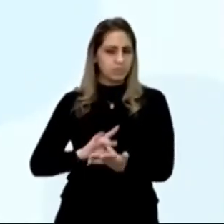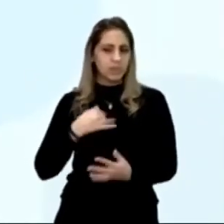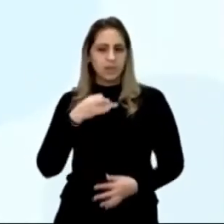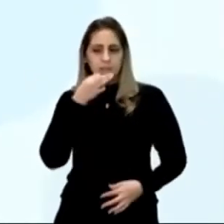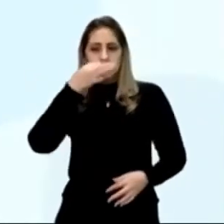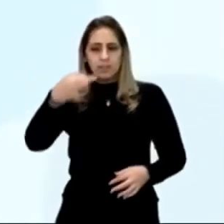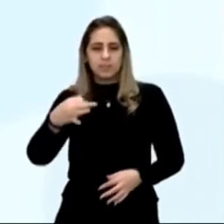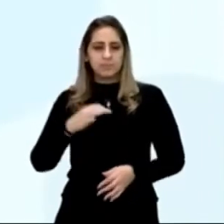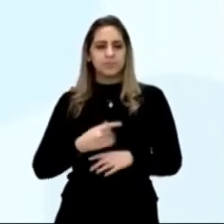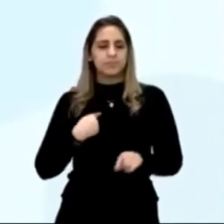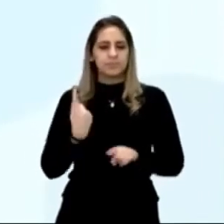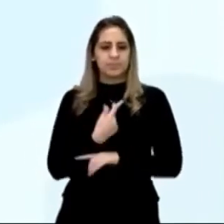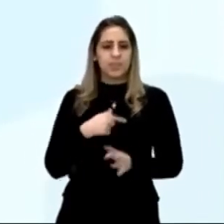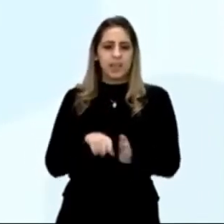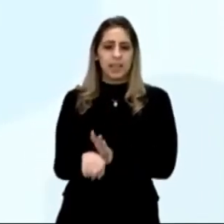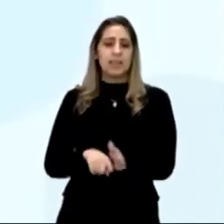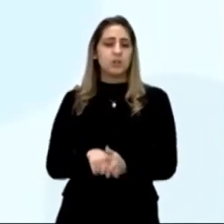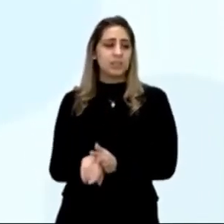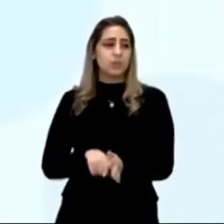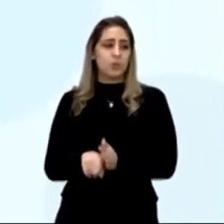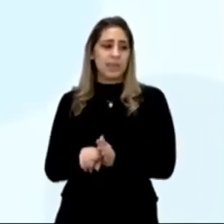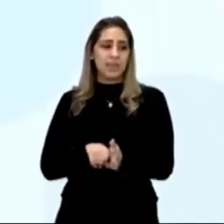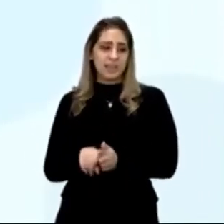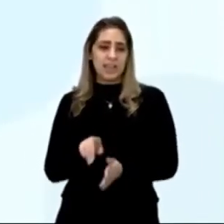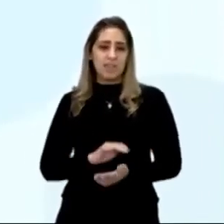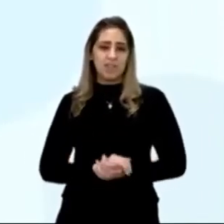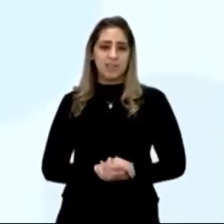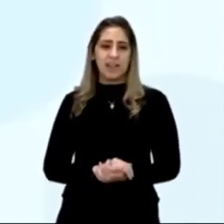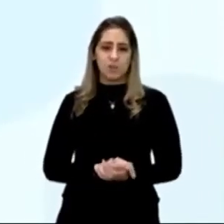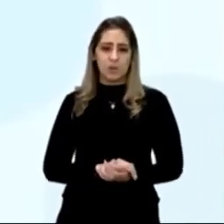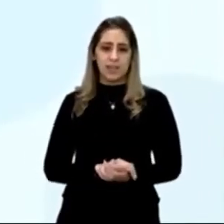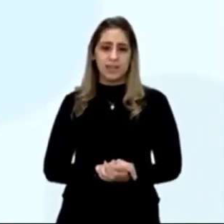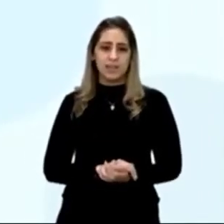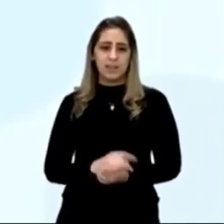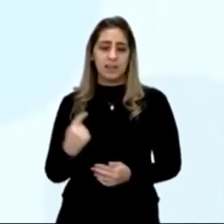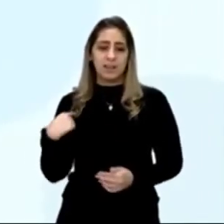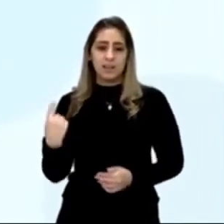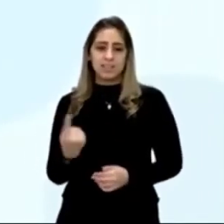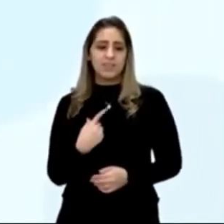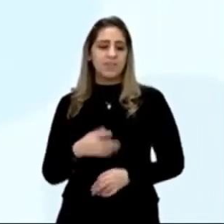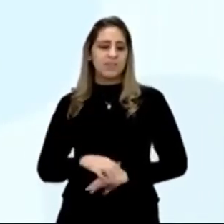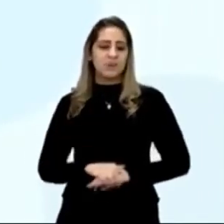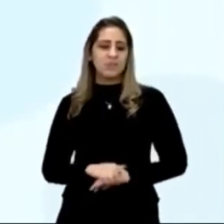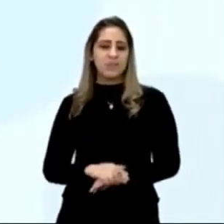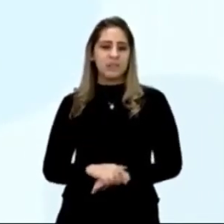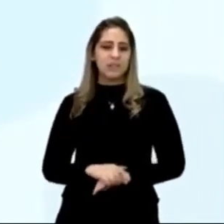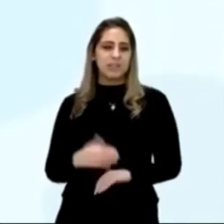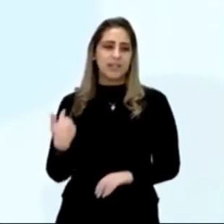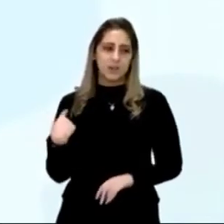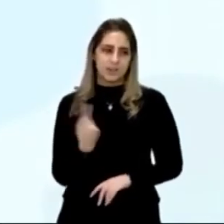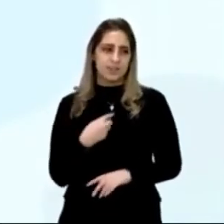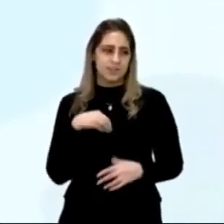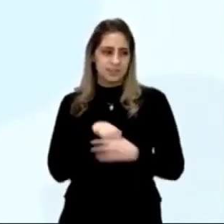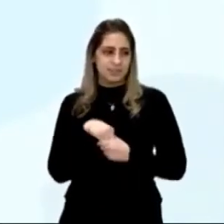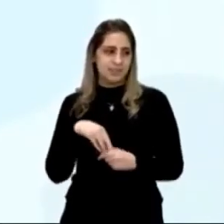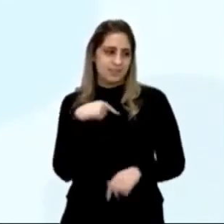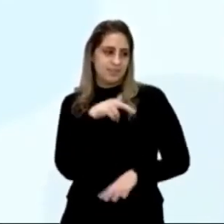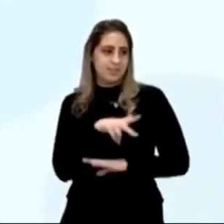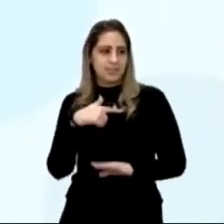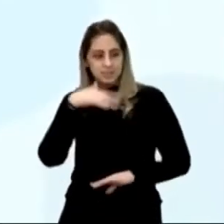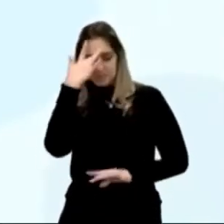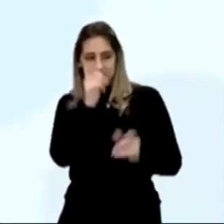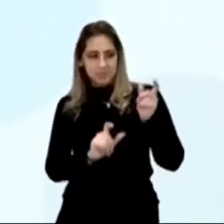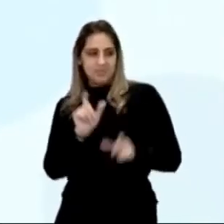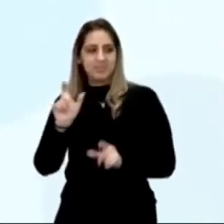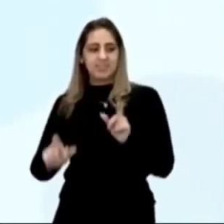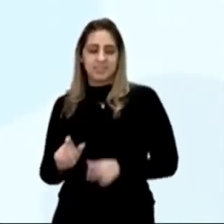Narrativa sobre investigação jornalística, ou seja, eu vou contar como é que uma investigação jornalística se faz. Olha, pesquisei tal pessoa, porque tal